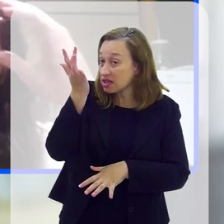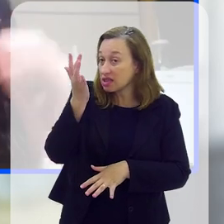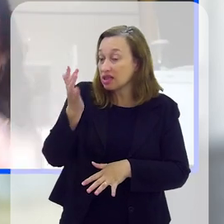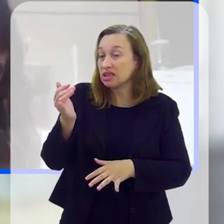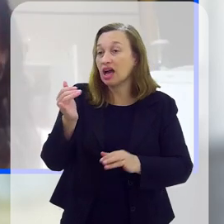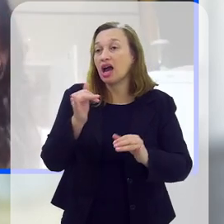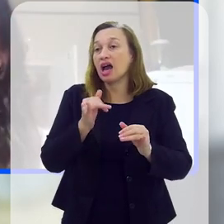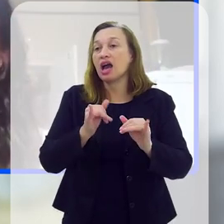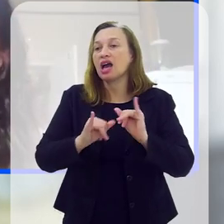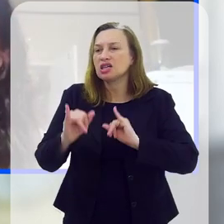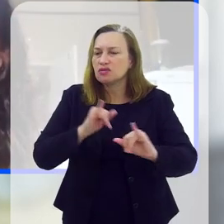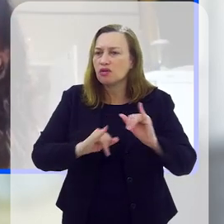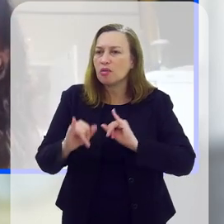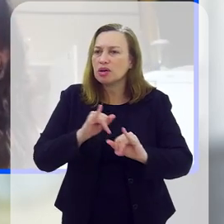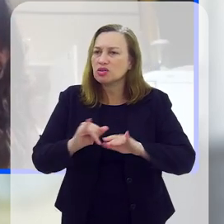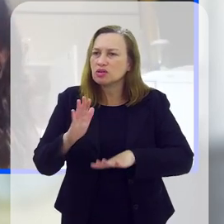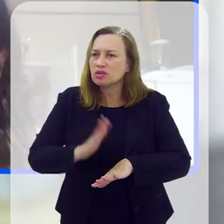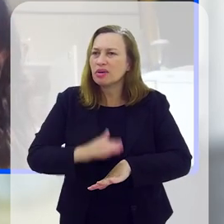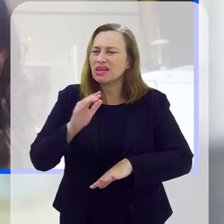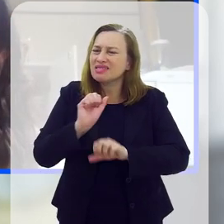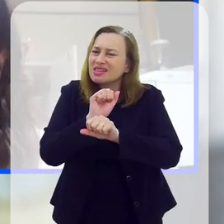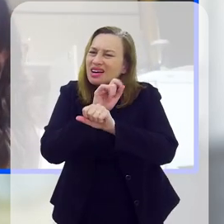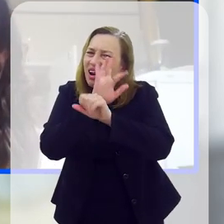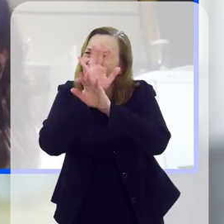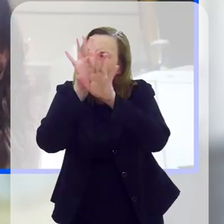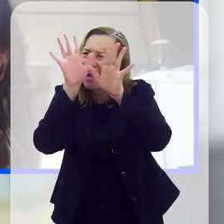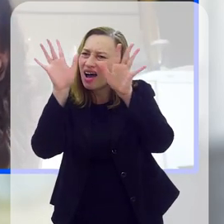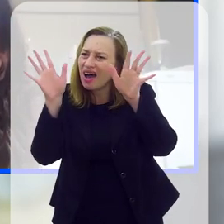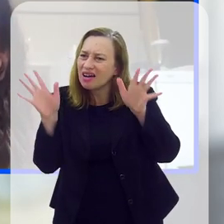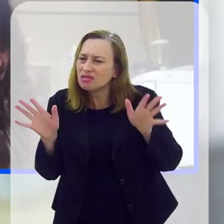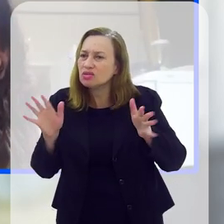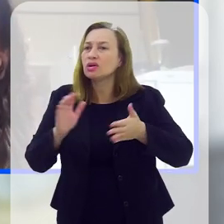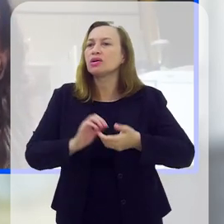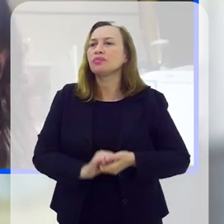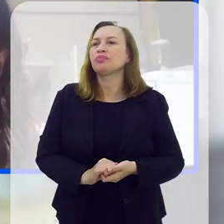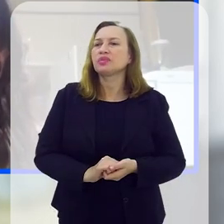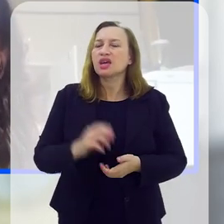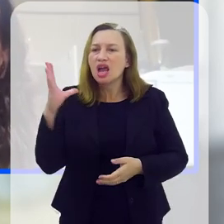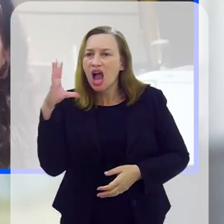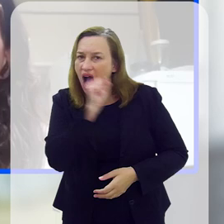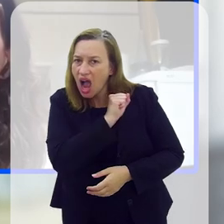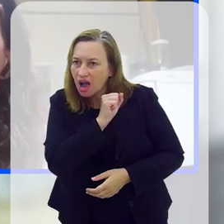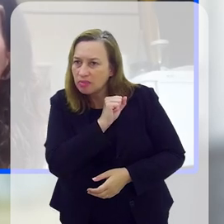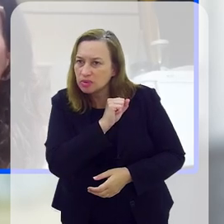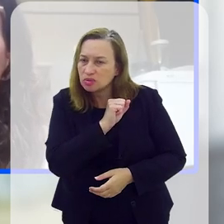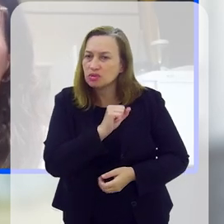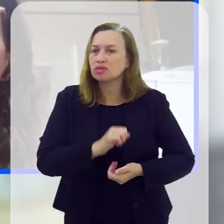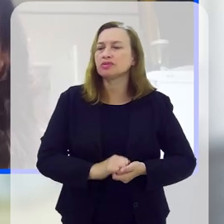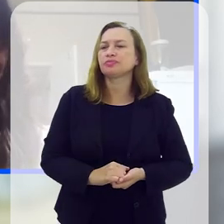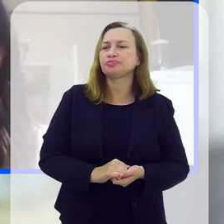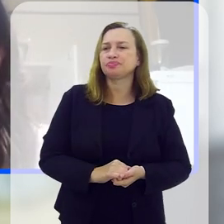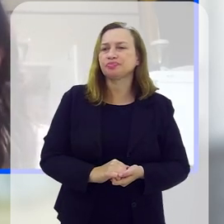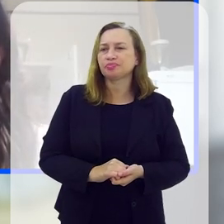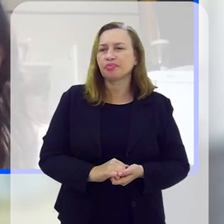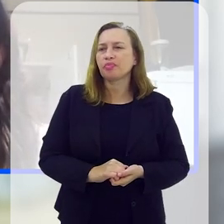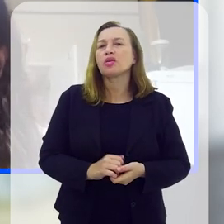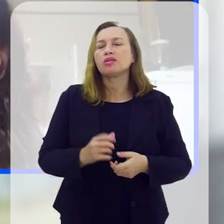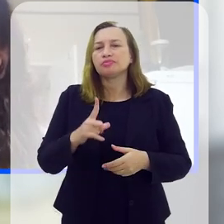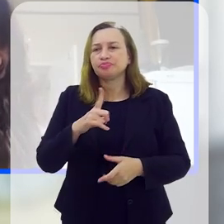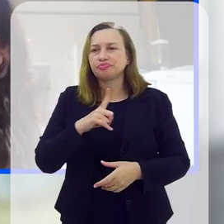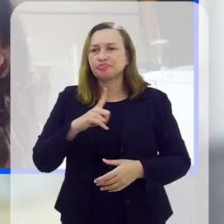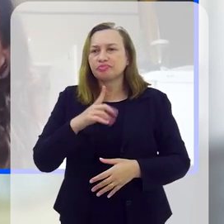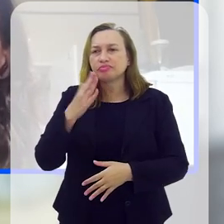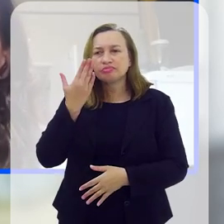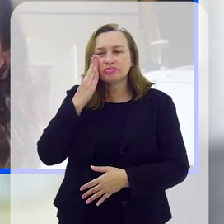gente gere dados mais confiáveis, mais rápidos, também de uma forma mais